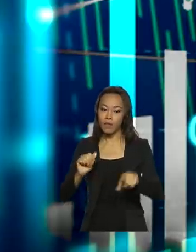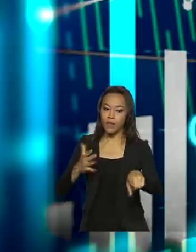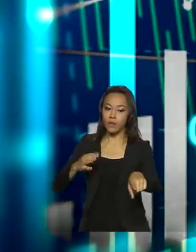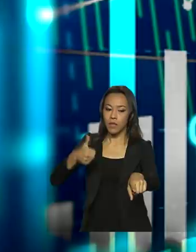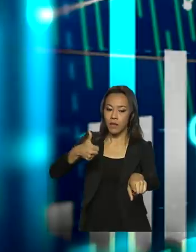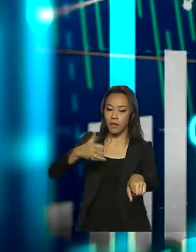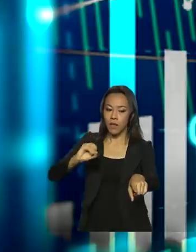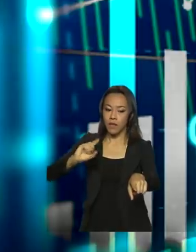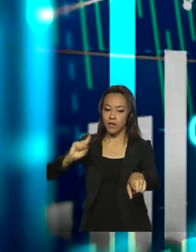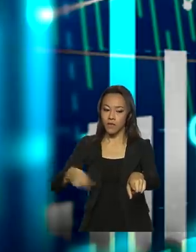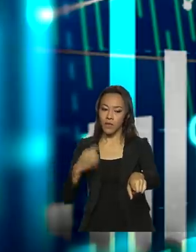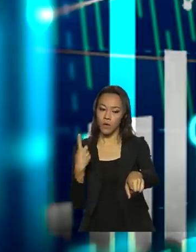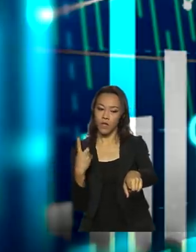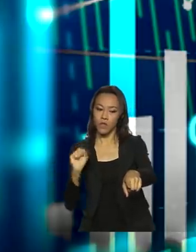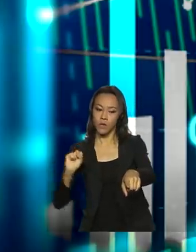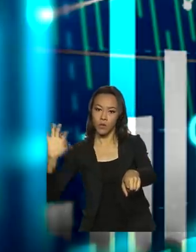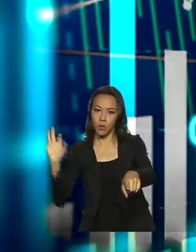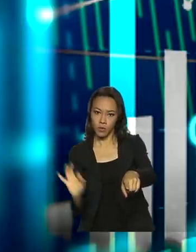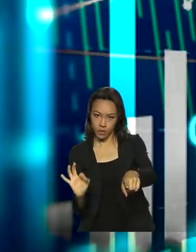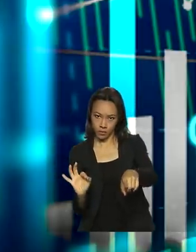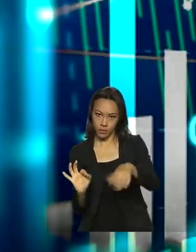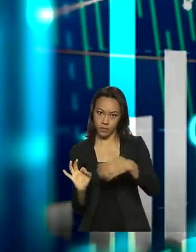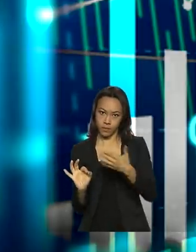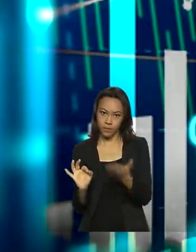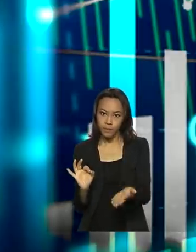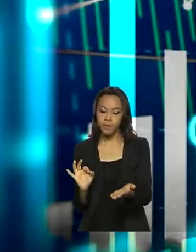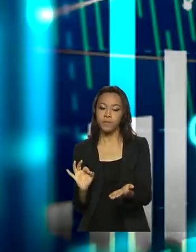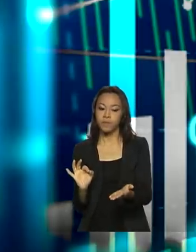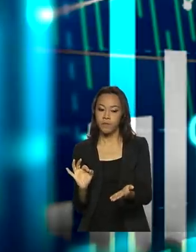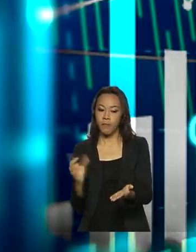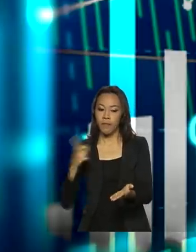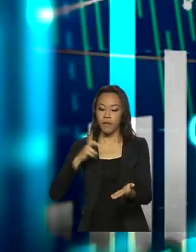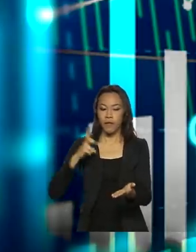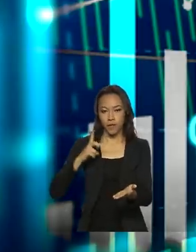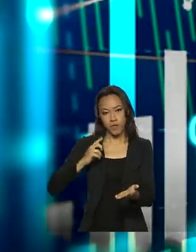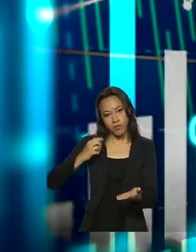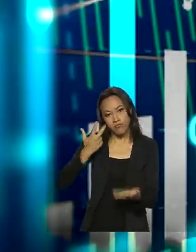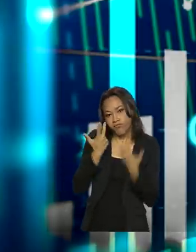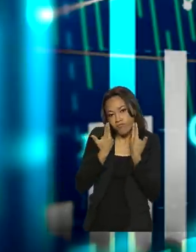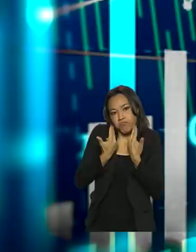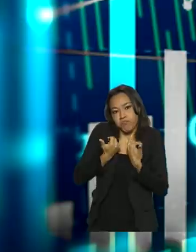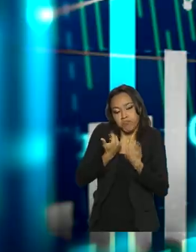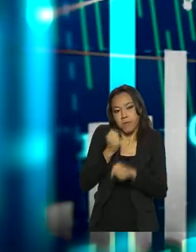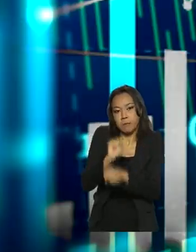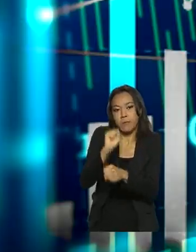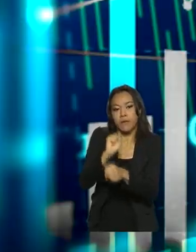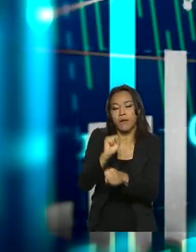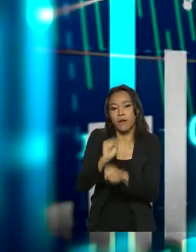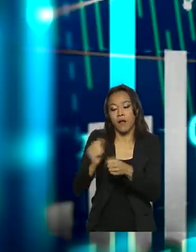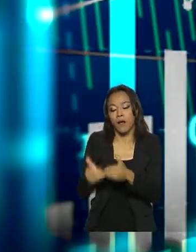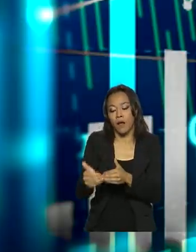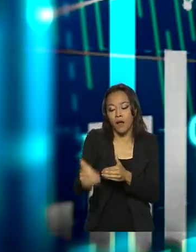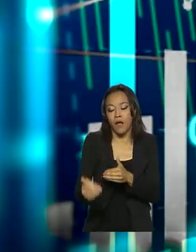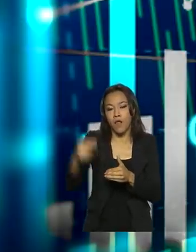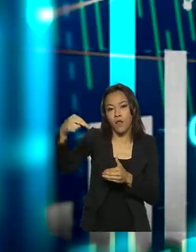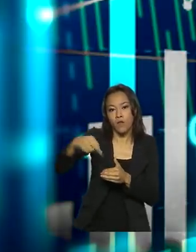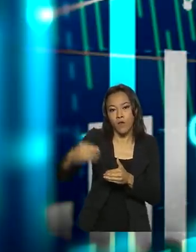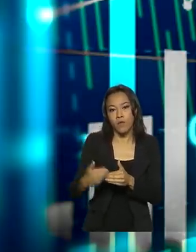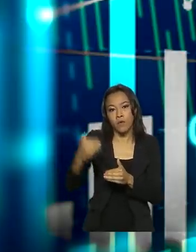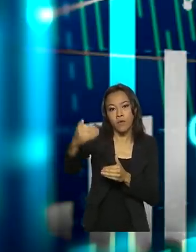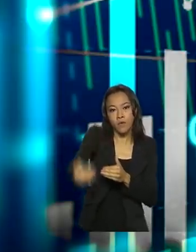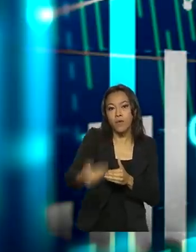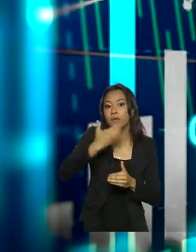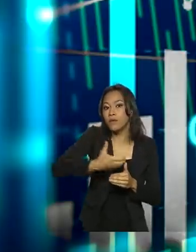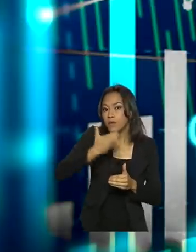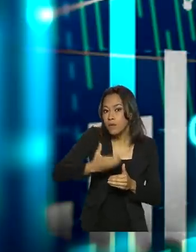de 10,18%. Temos que aguardar, naturalmente, os resultados dos índices de novembro e dezembro, mas,